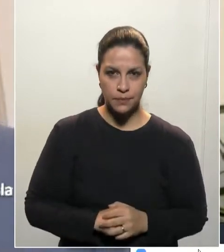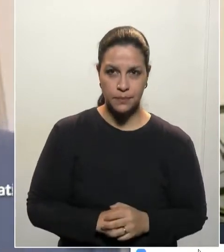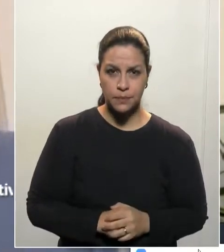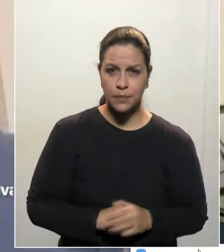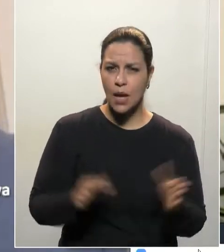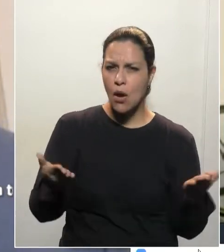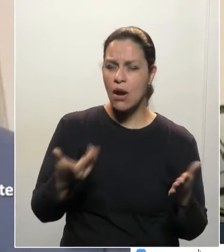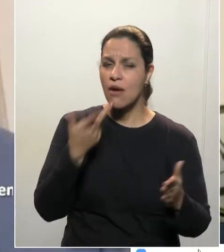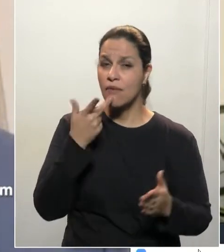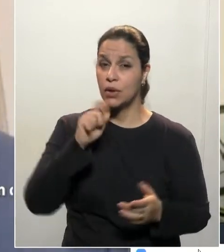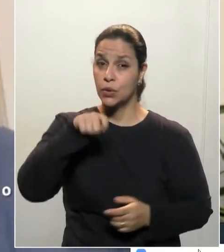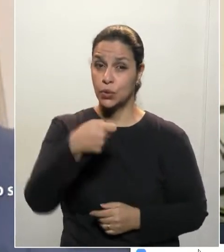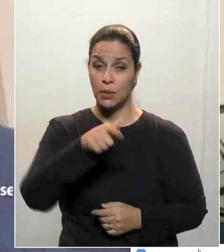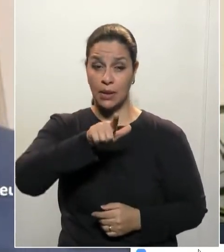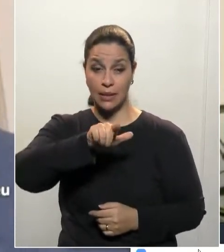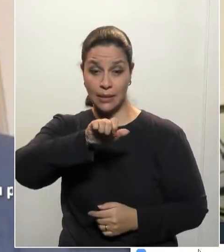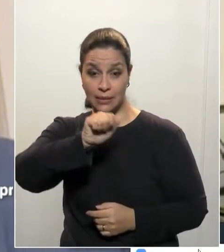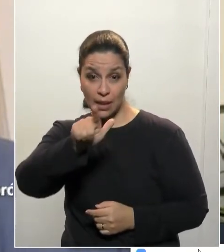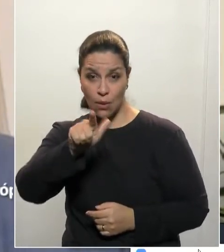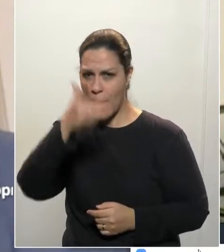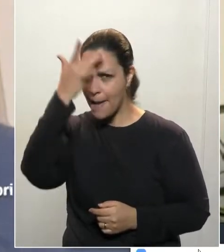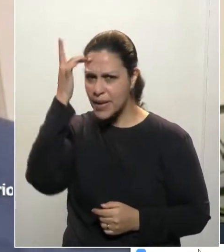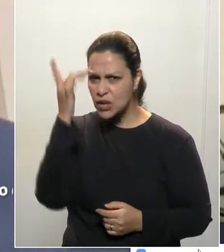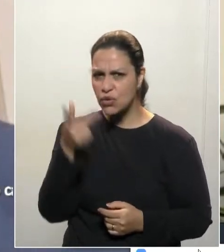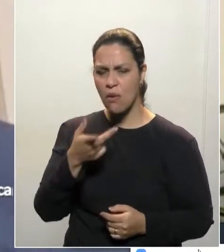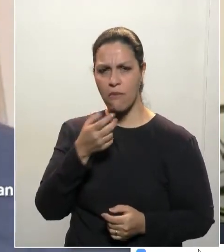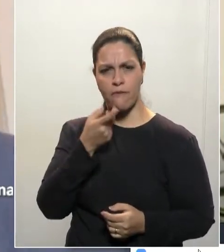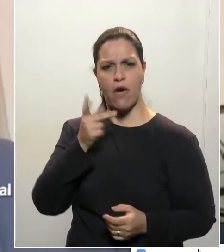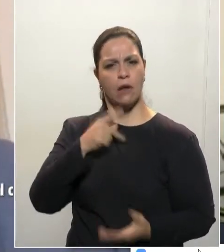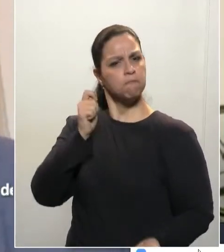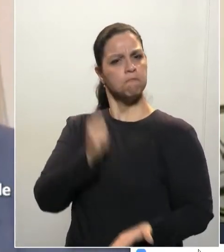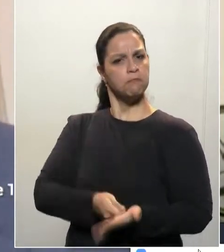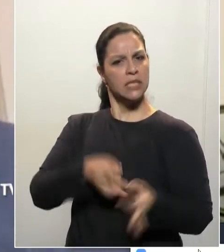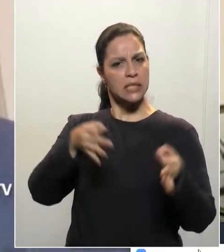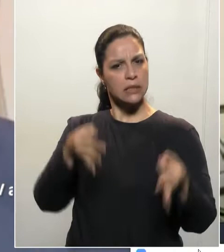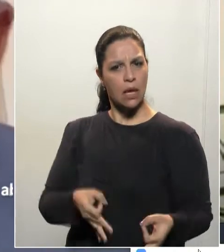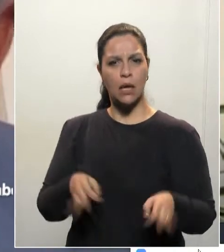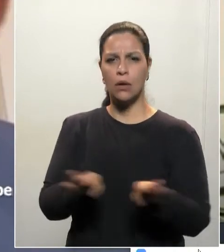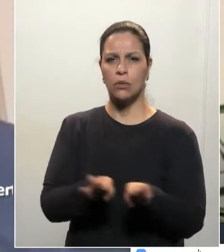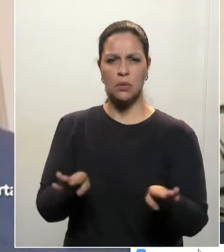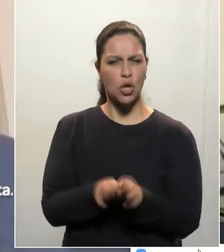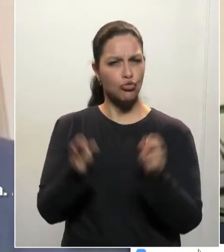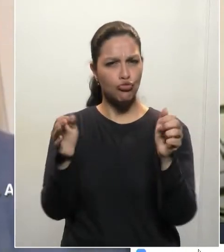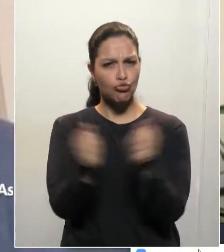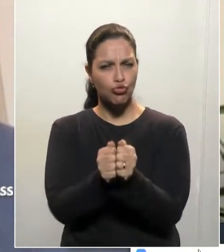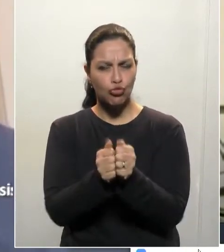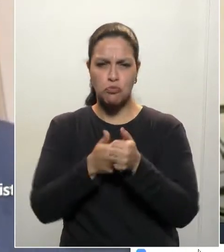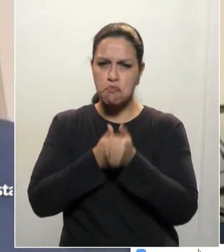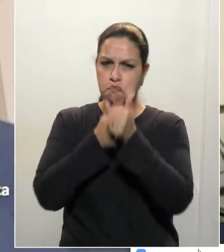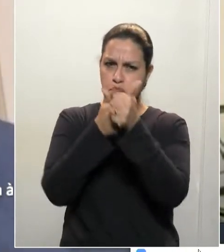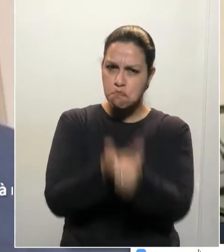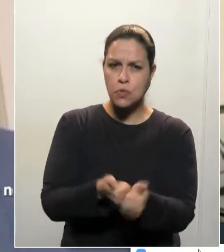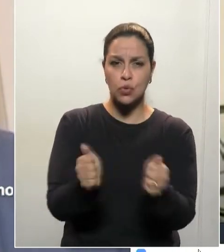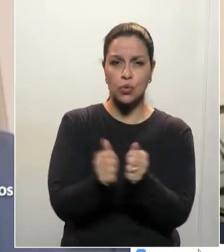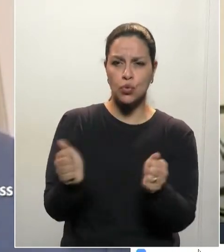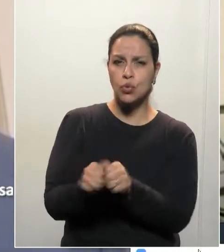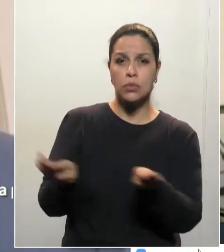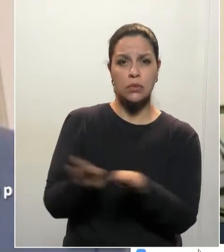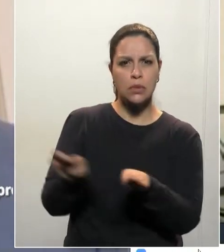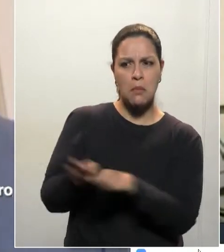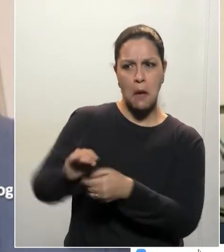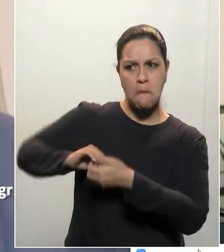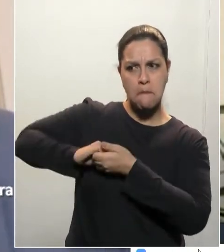Se o leal, aquele que tem palavra, aquele que te dá palavra, aquele que fica junto com você, aquele que te dá a mão,